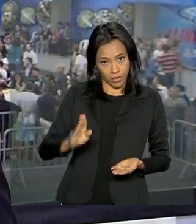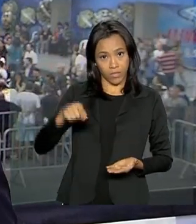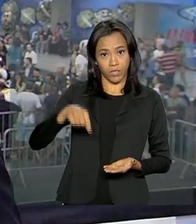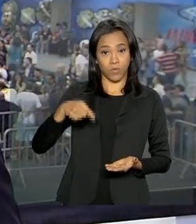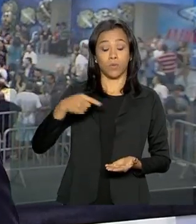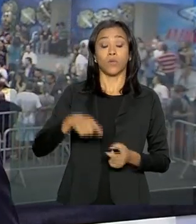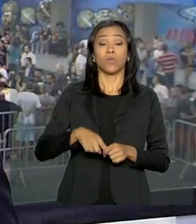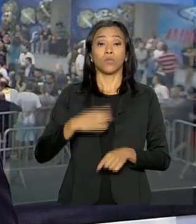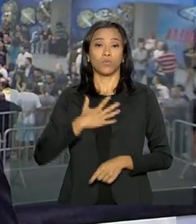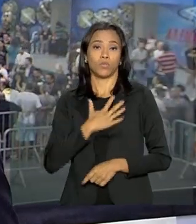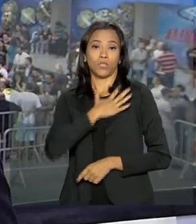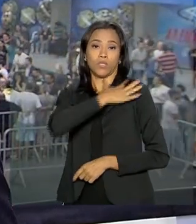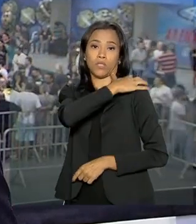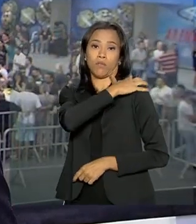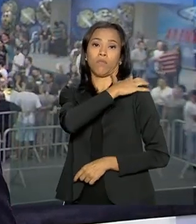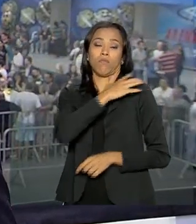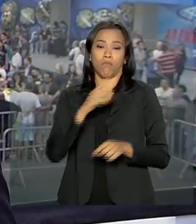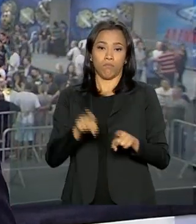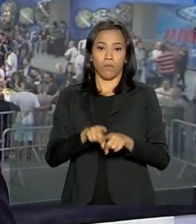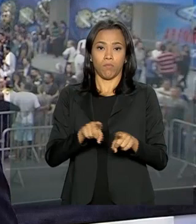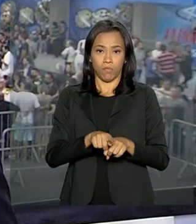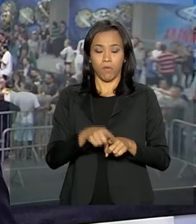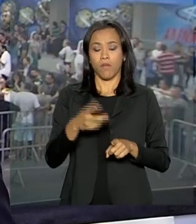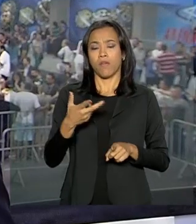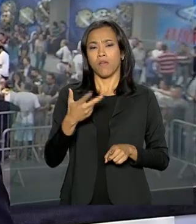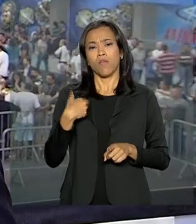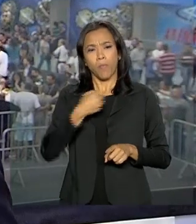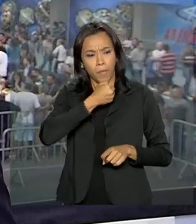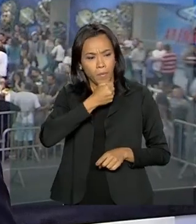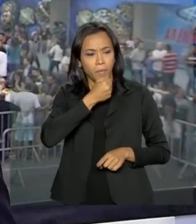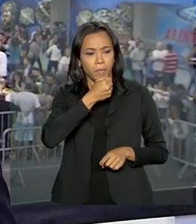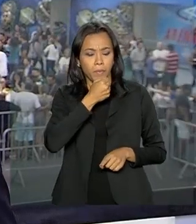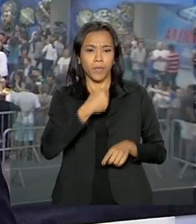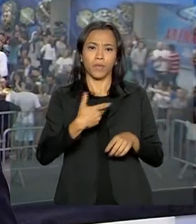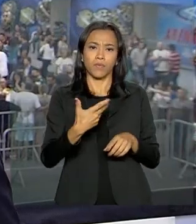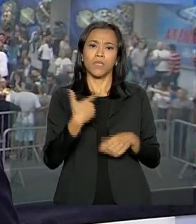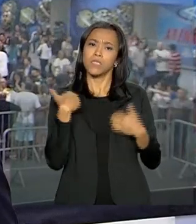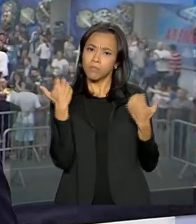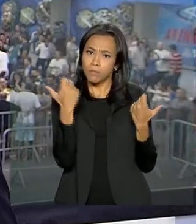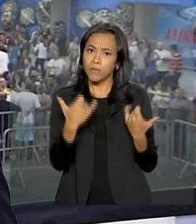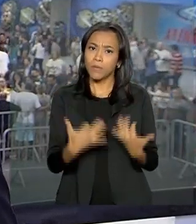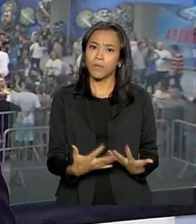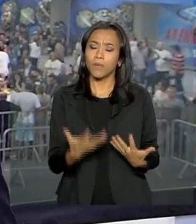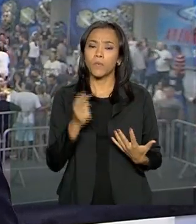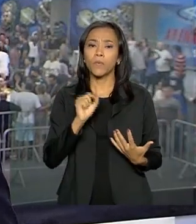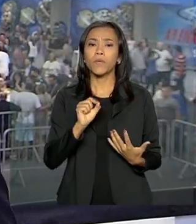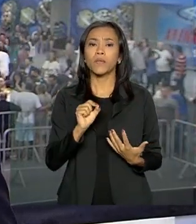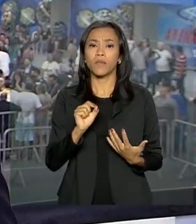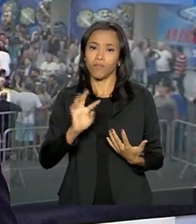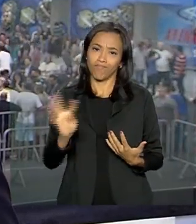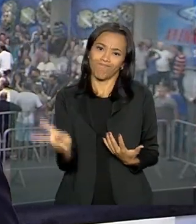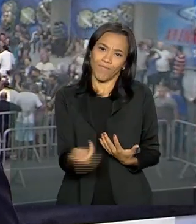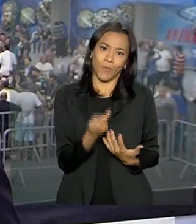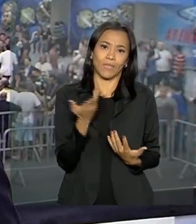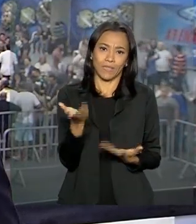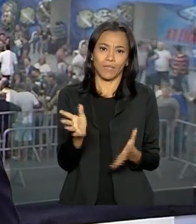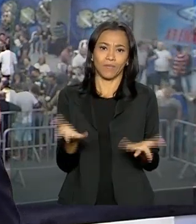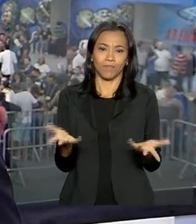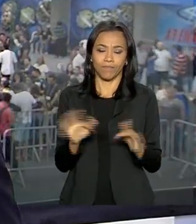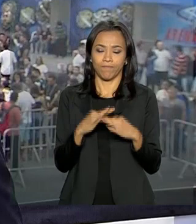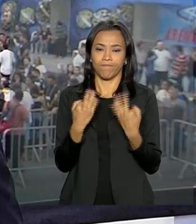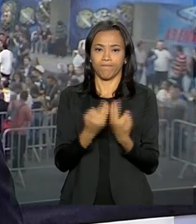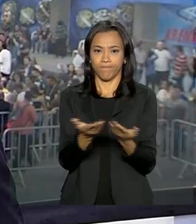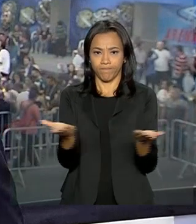Milton Mourão, conversou também com os jornalistas e falou a respeito da situação dessas famílias.